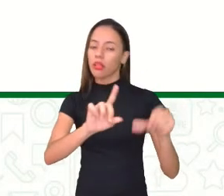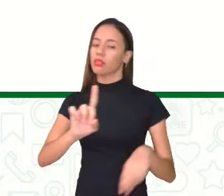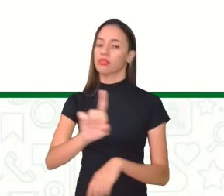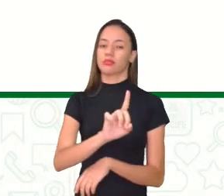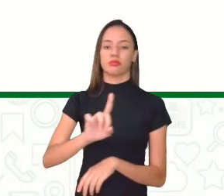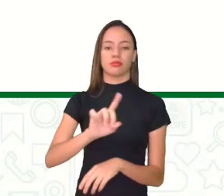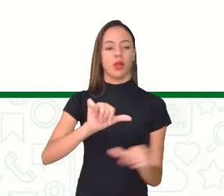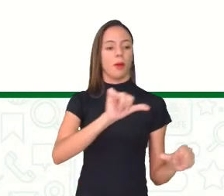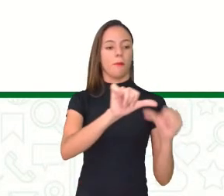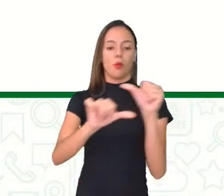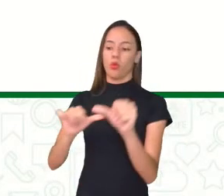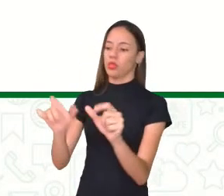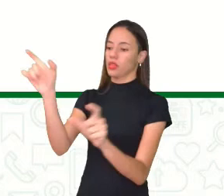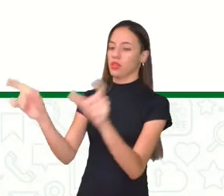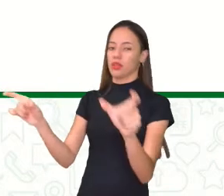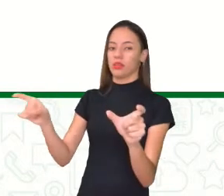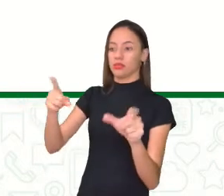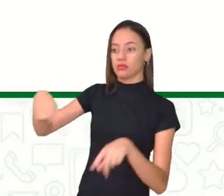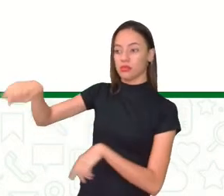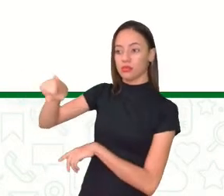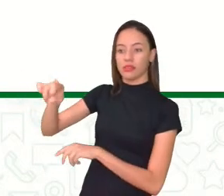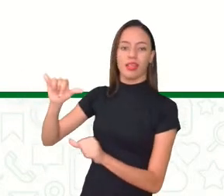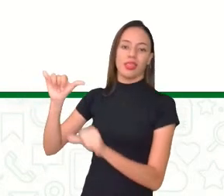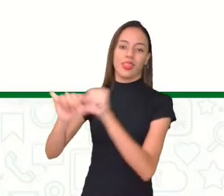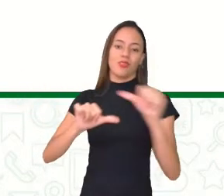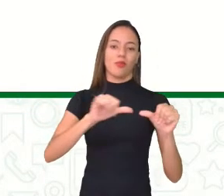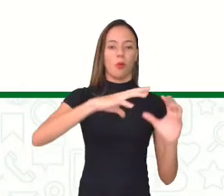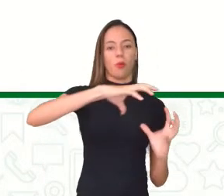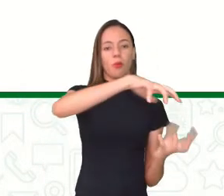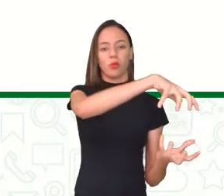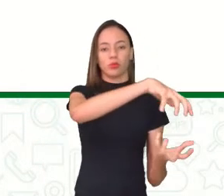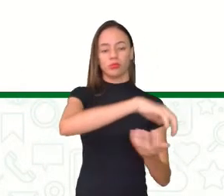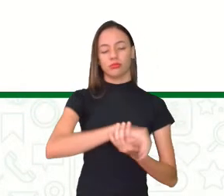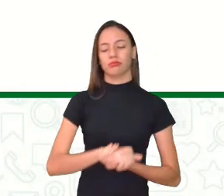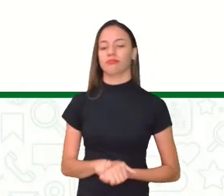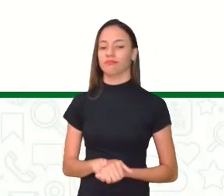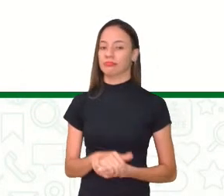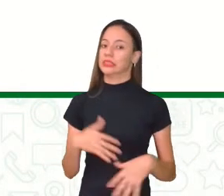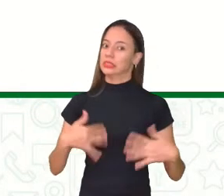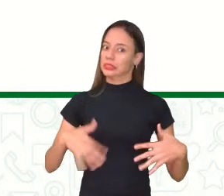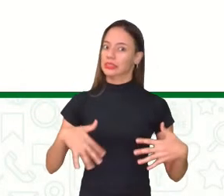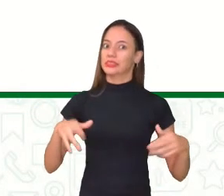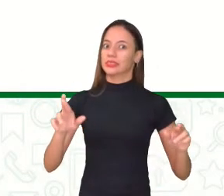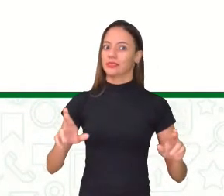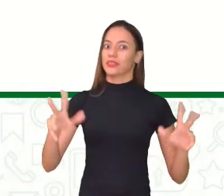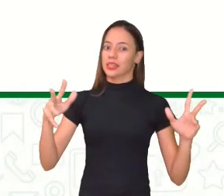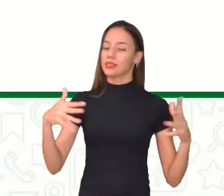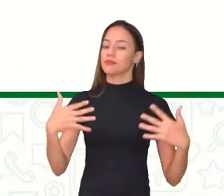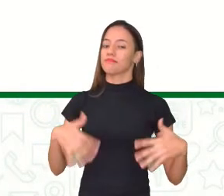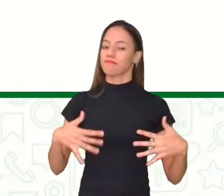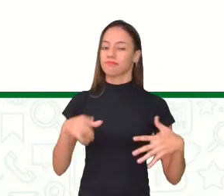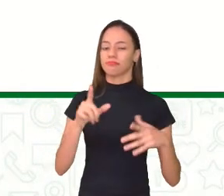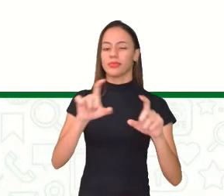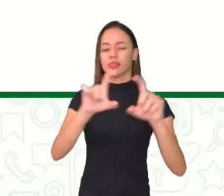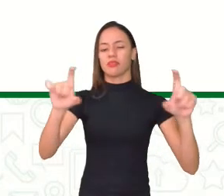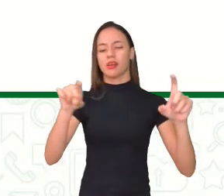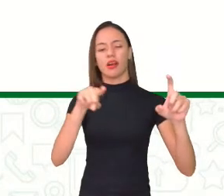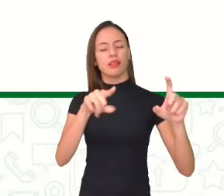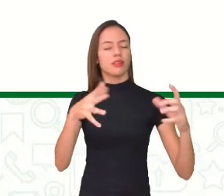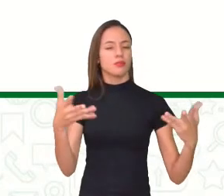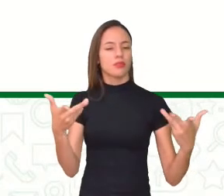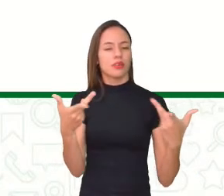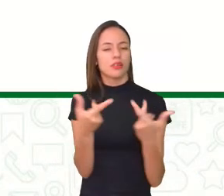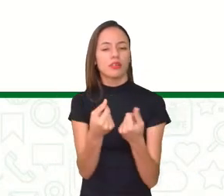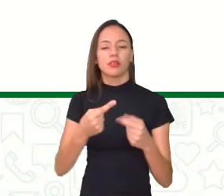educação muda as pessoas. As pessoas mudam o mundo. Vejam que diferença. Eu acho a frase brilhante, porque